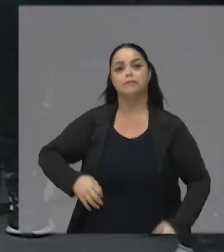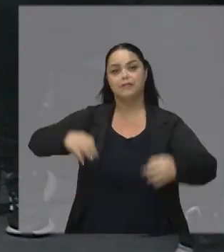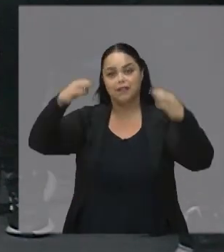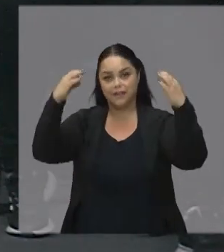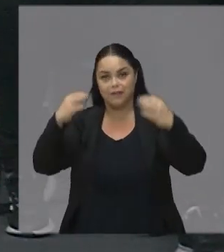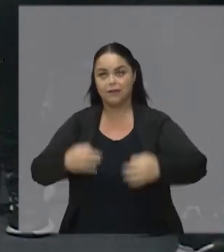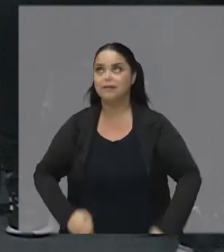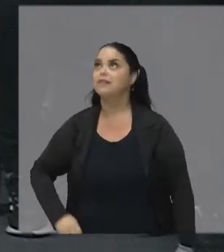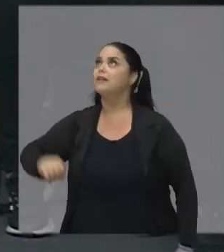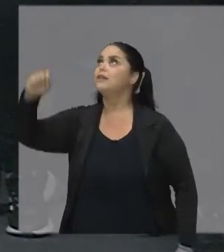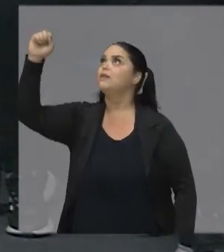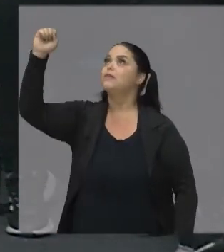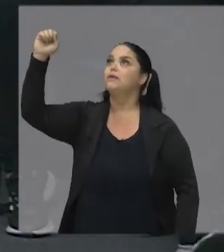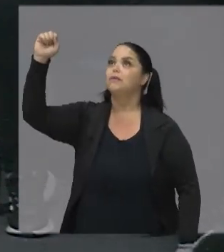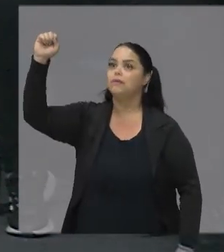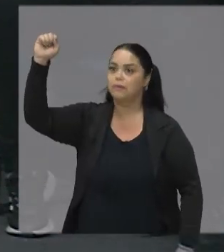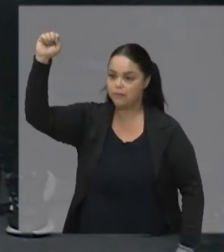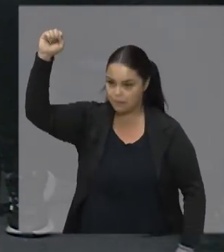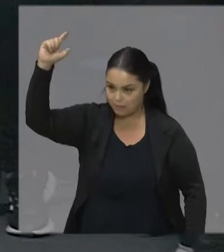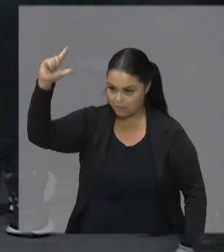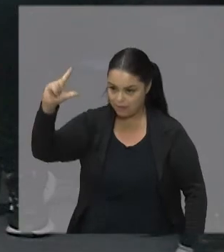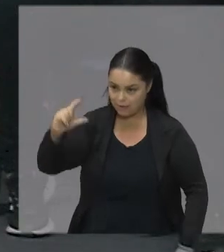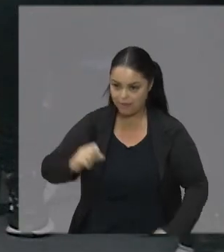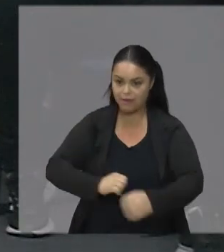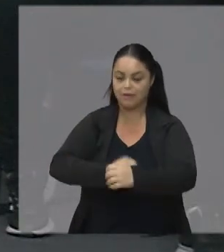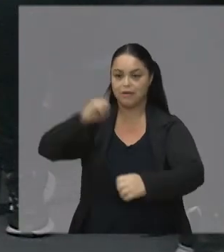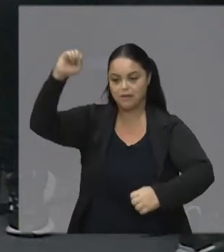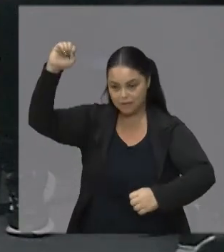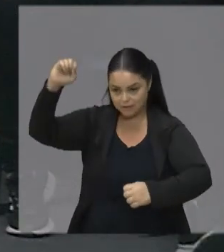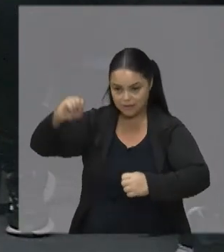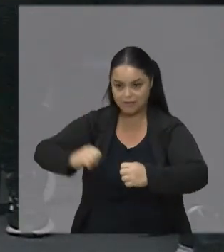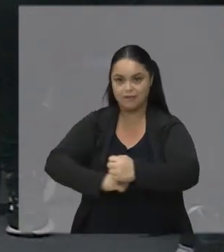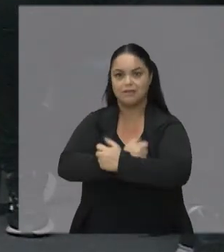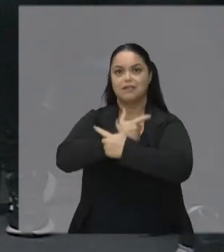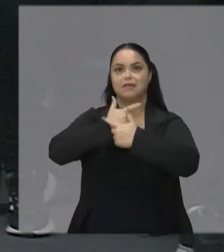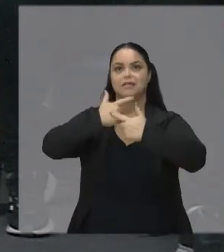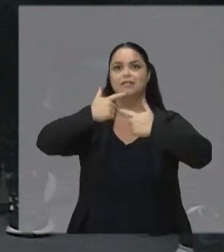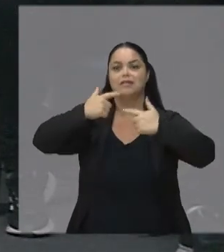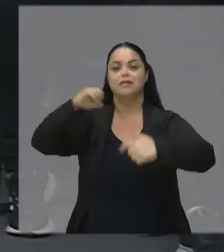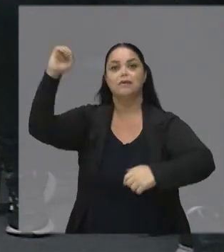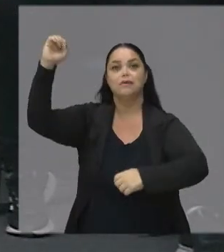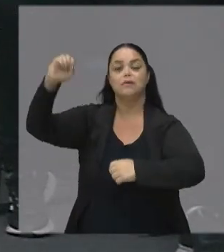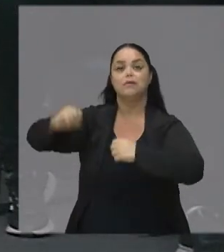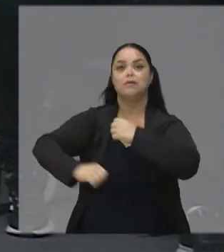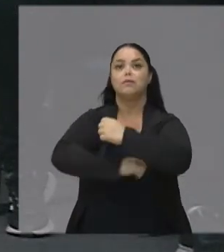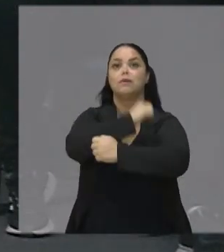Tão certo como Tão certo Amanhã Que se levanta